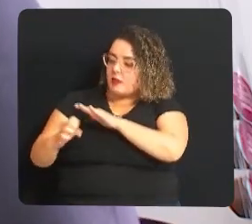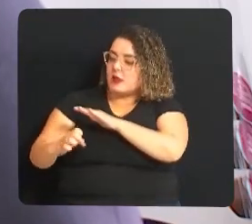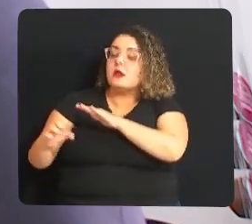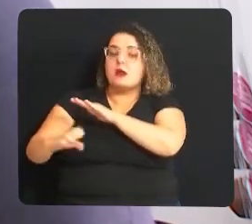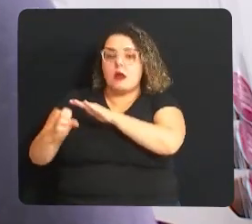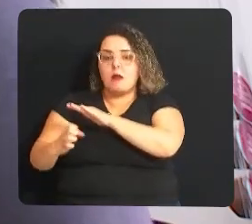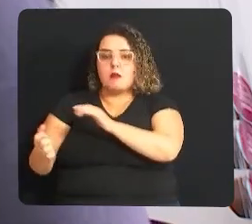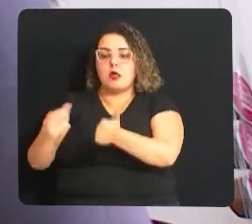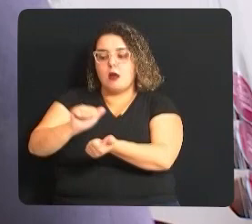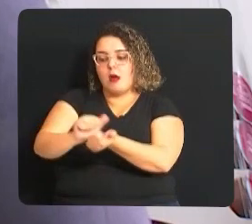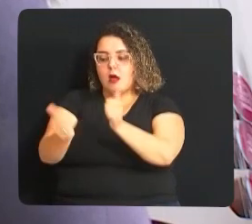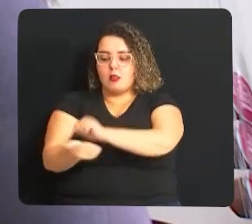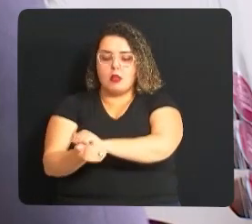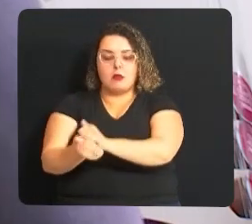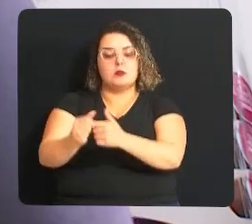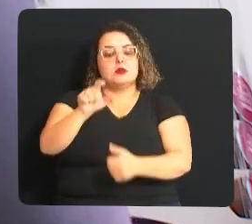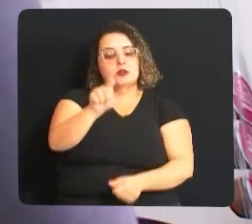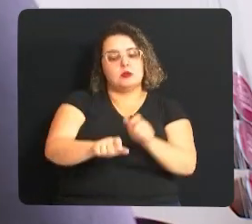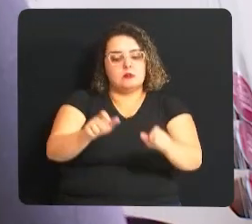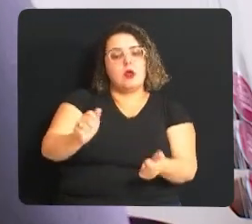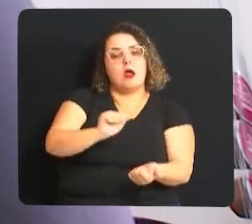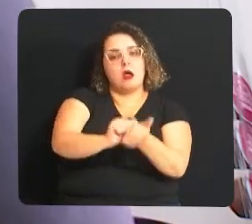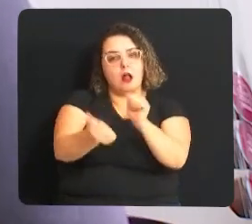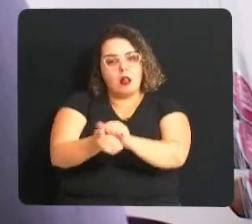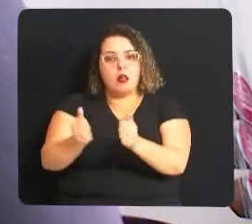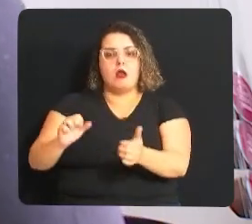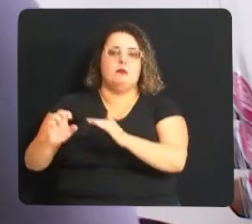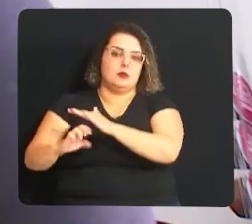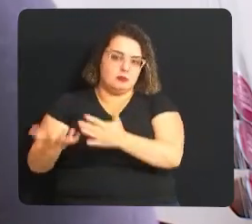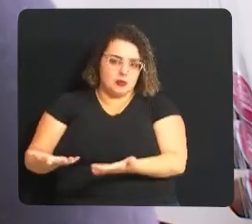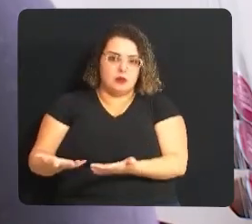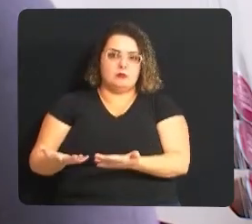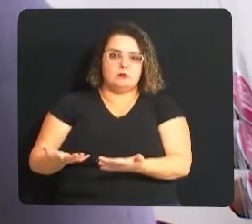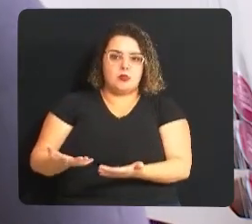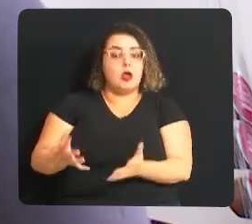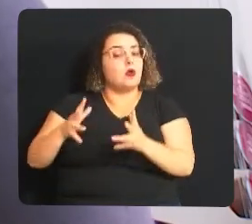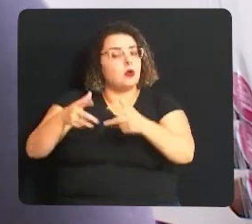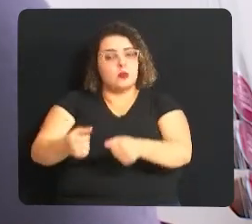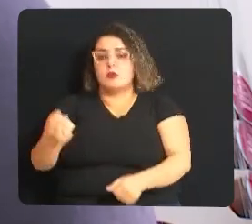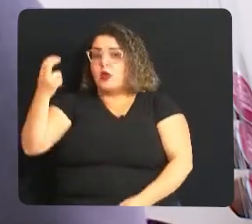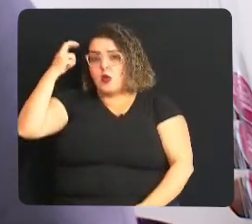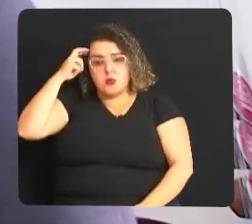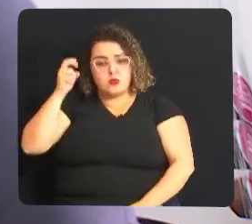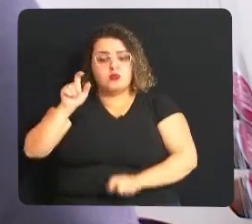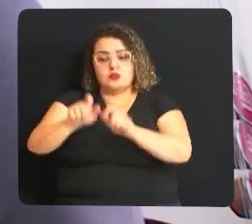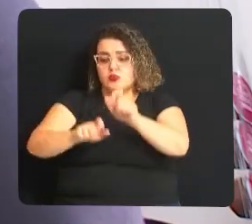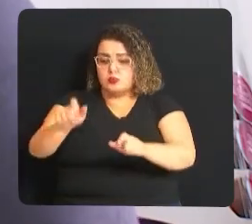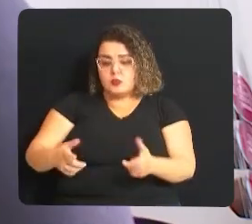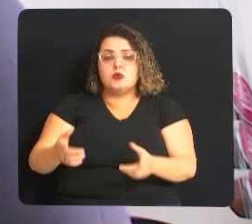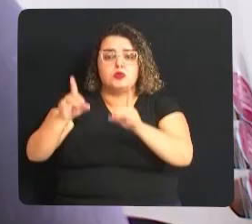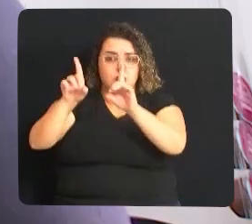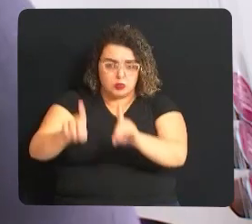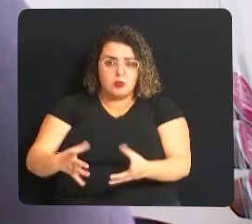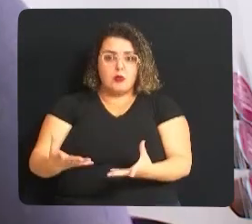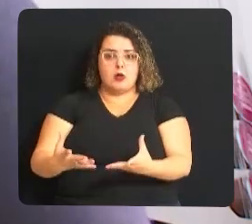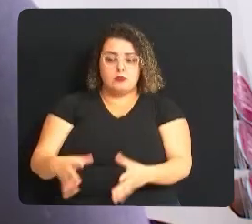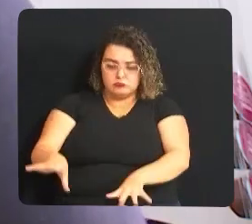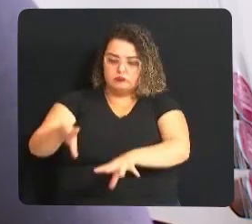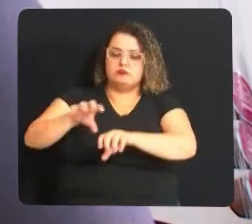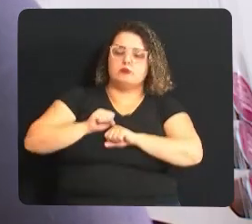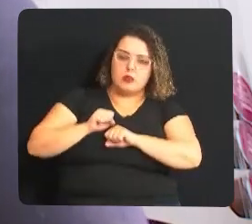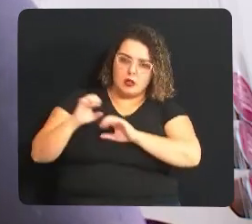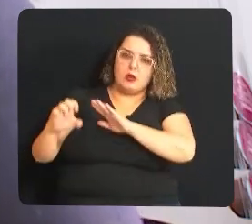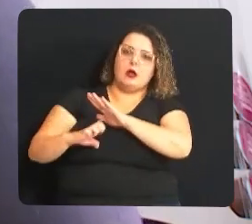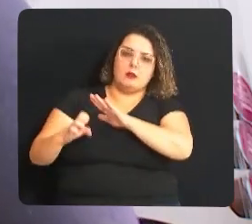entenda e absorva toda a cultura dessa pessoa com deficiência, e a pessoa com deficiência aprenda e absorva a cultura da